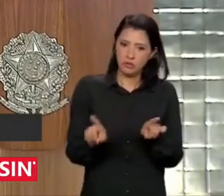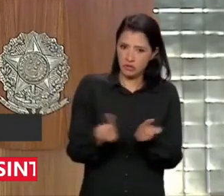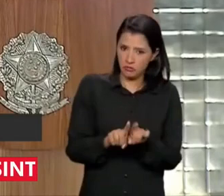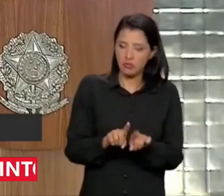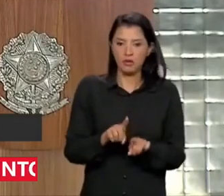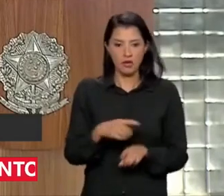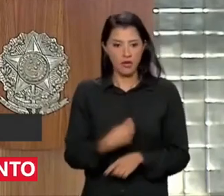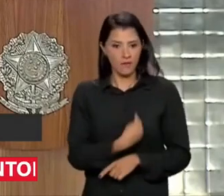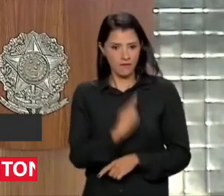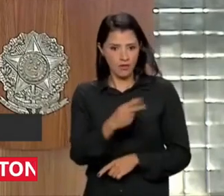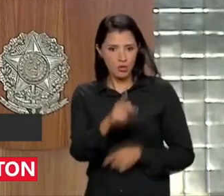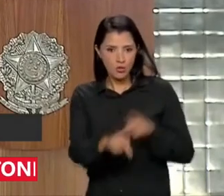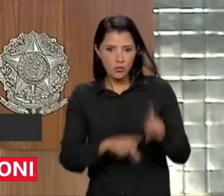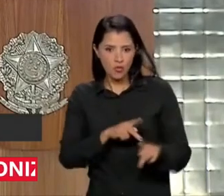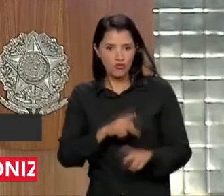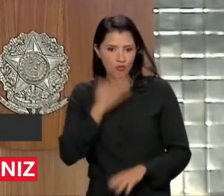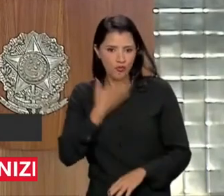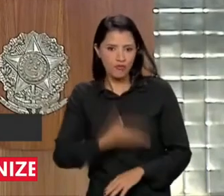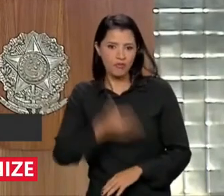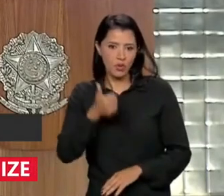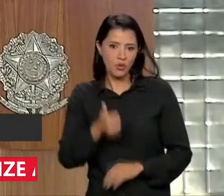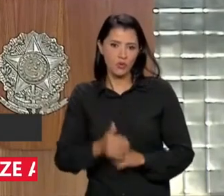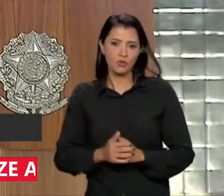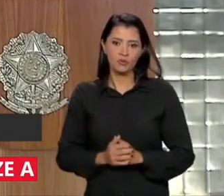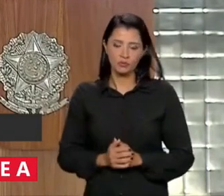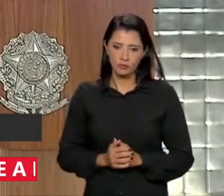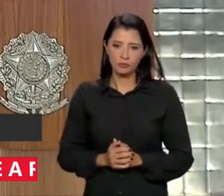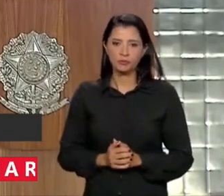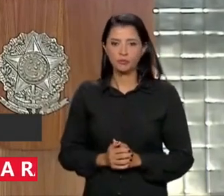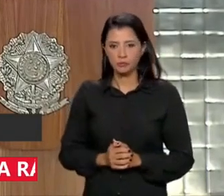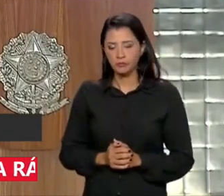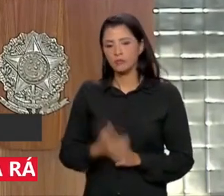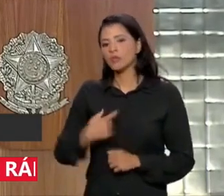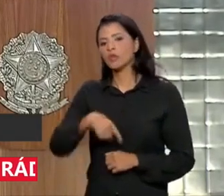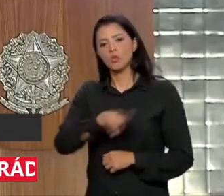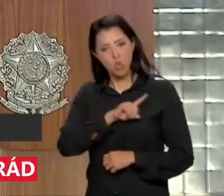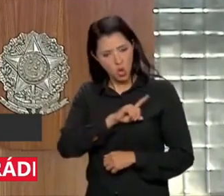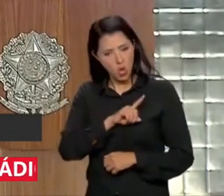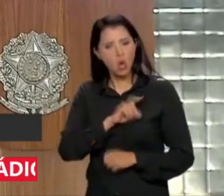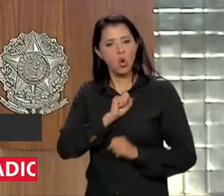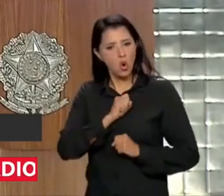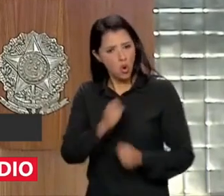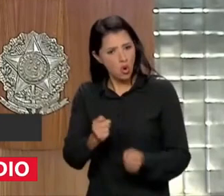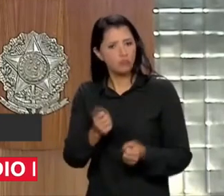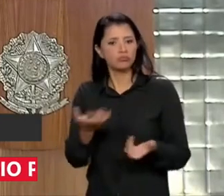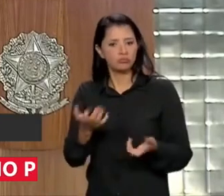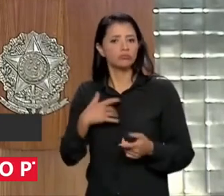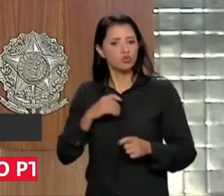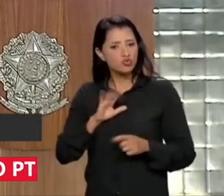melhorar a vida do povo. melhorar a vida do povo. Nós estamos dispostos a ajudar a Argentina